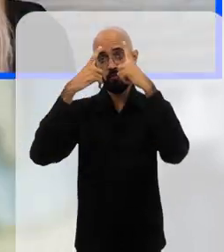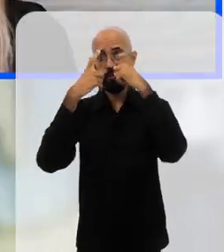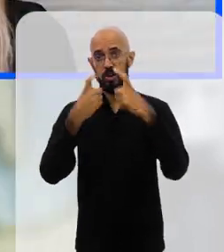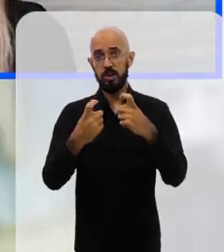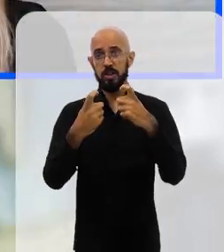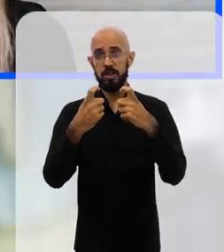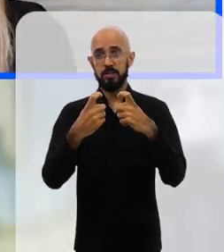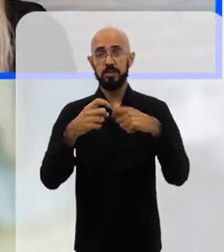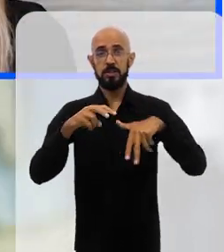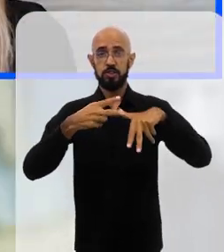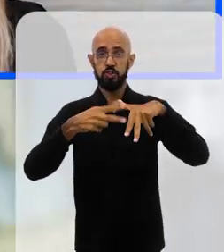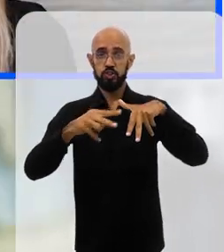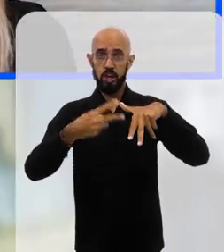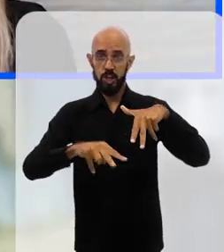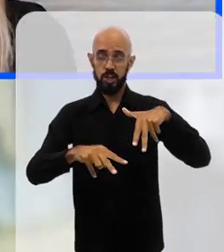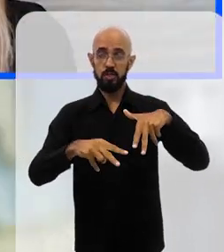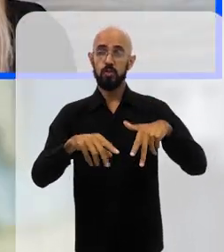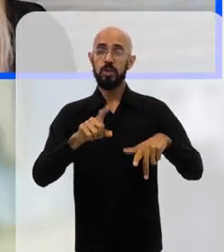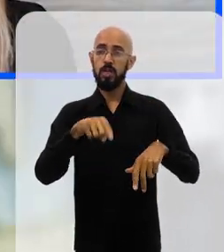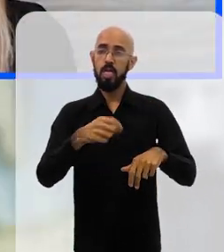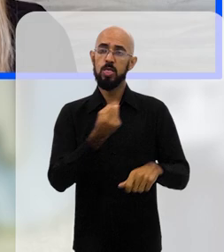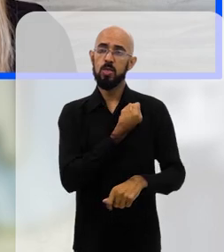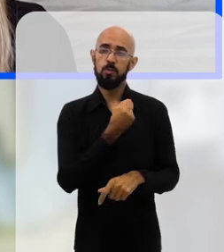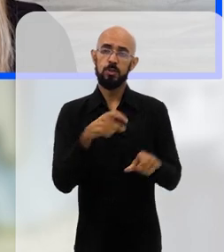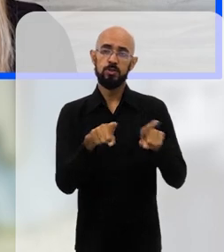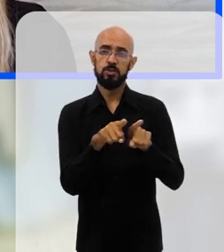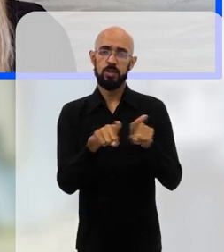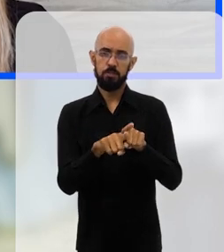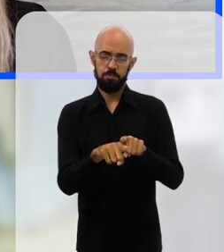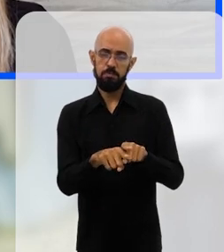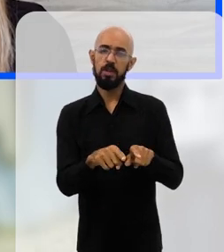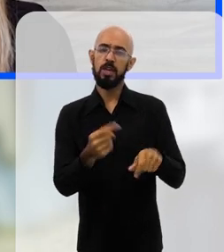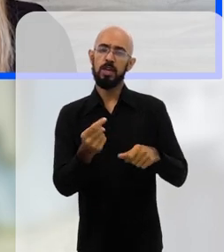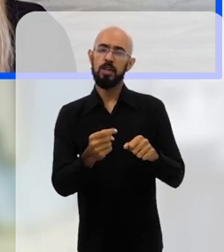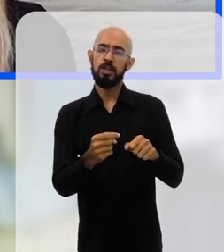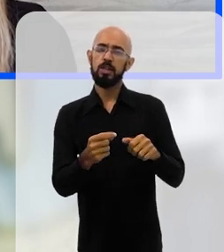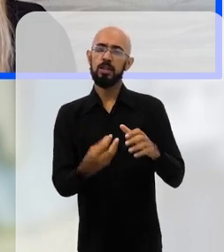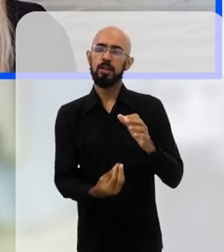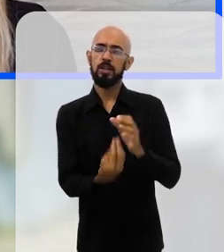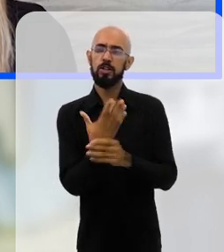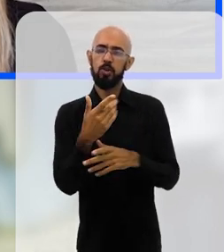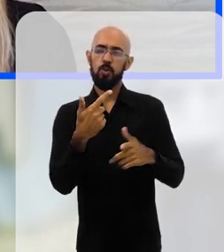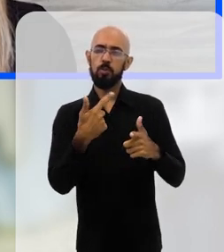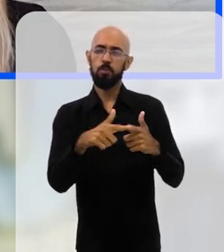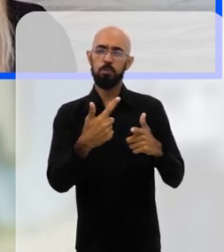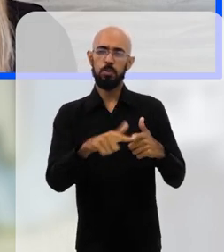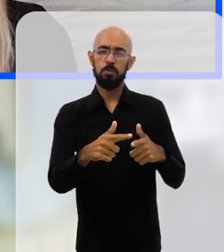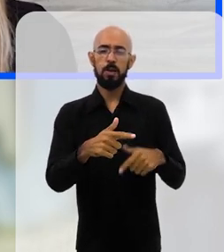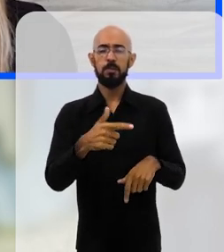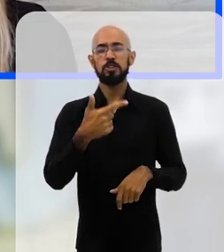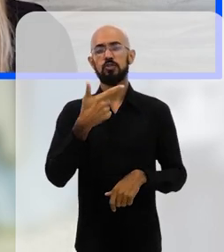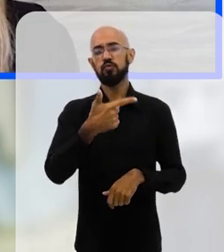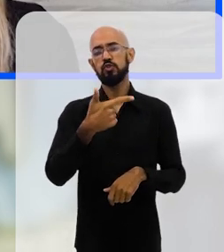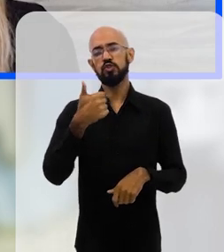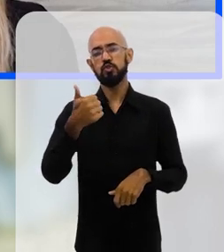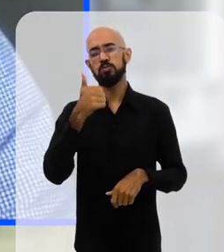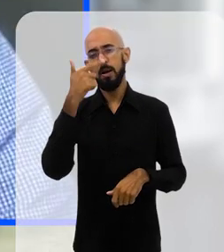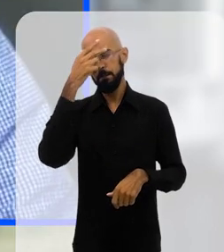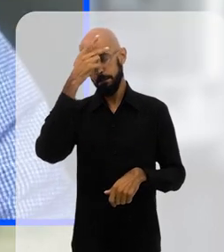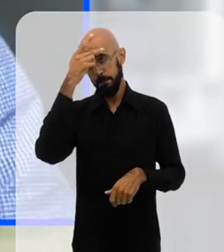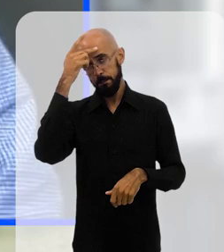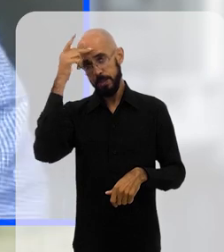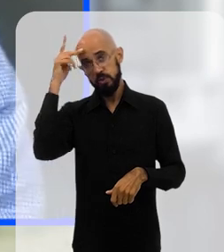acabaram afetando as mulheres e são números que acabaram impactando também naquela cifra que foi mencionada por você mais uma vez, de 21